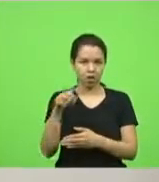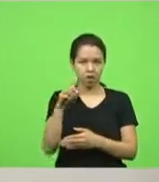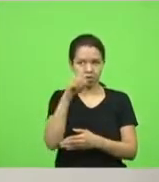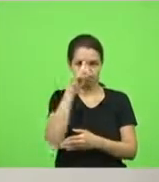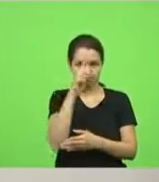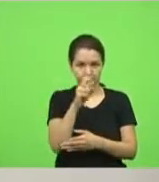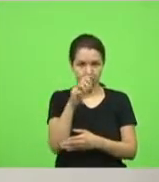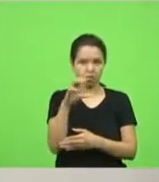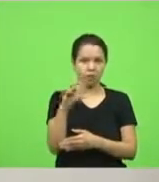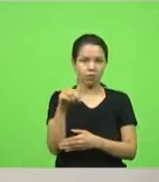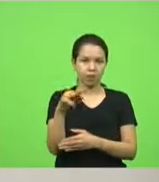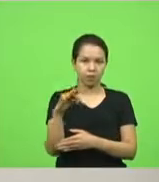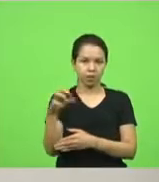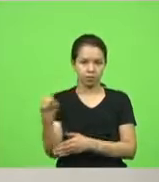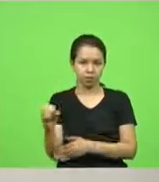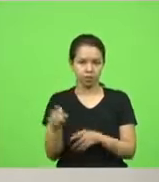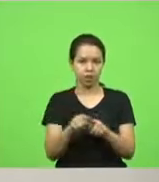discussão.